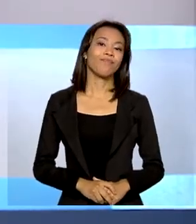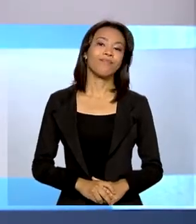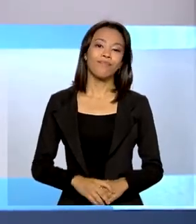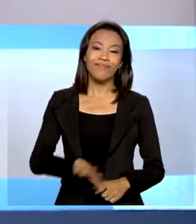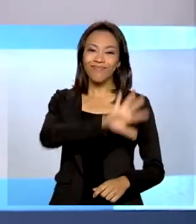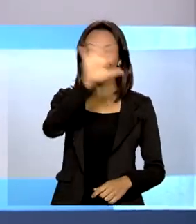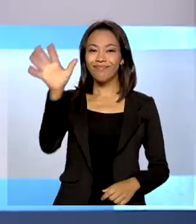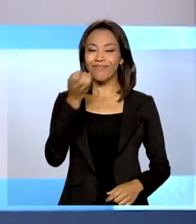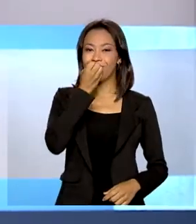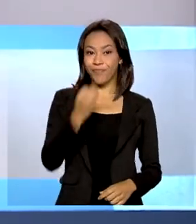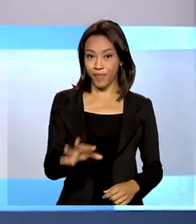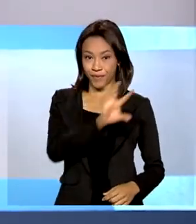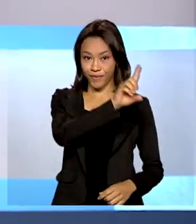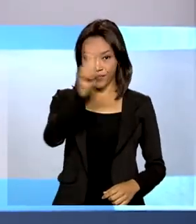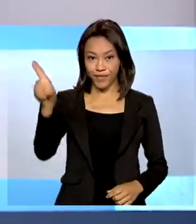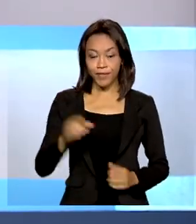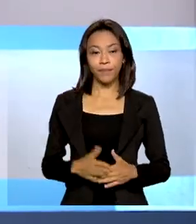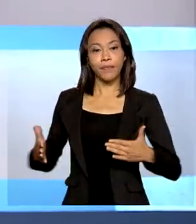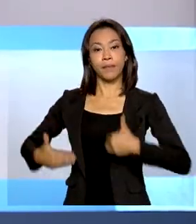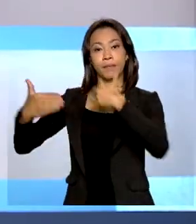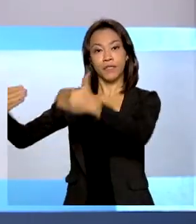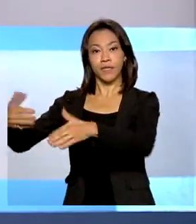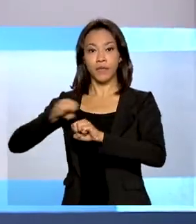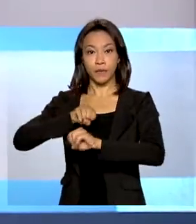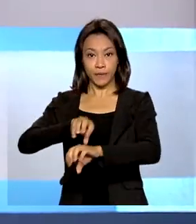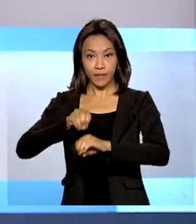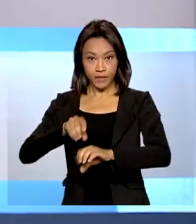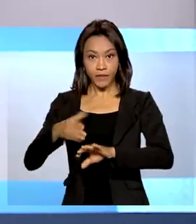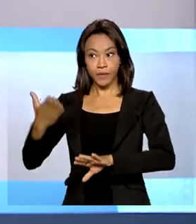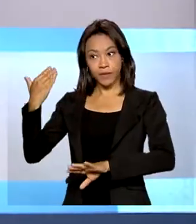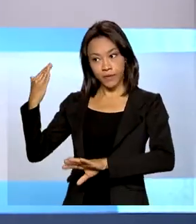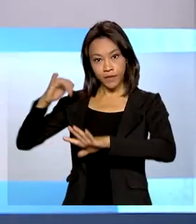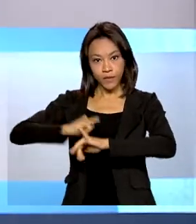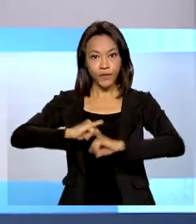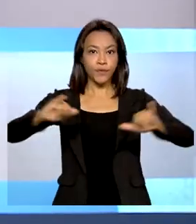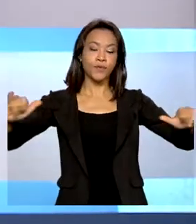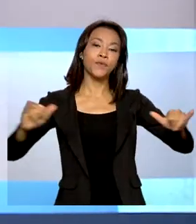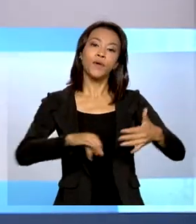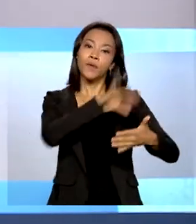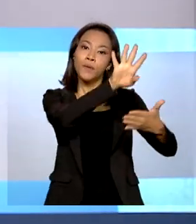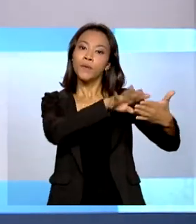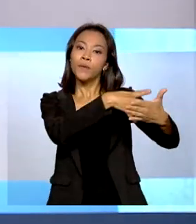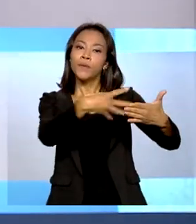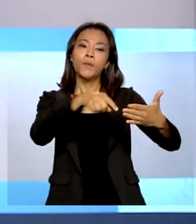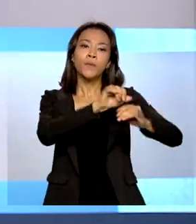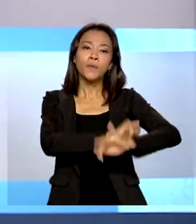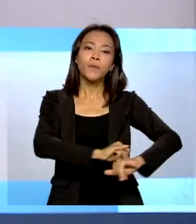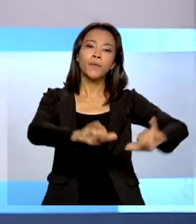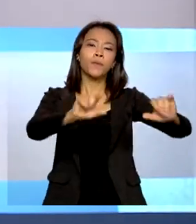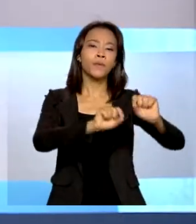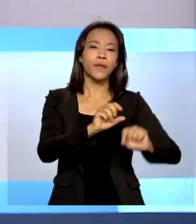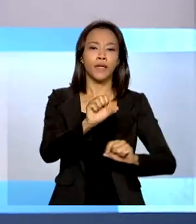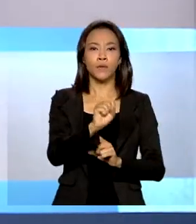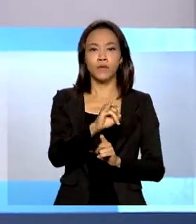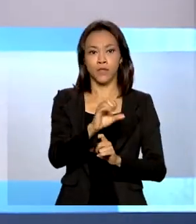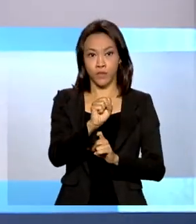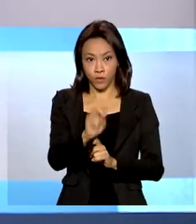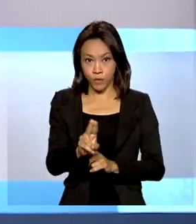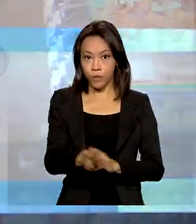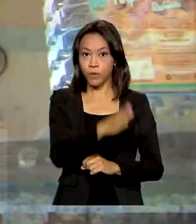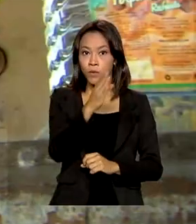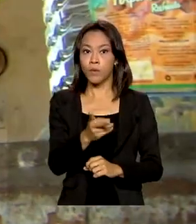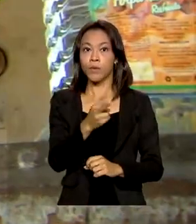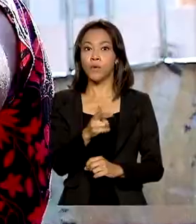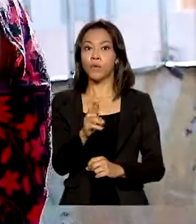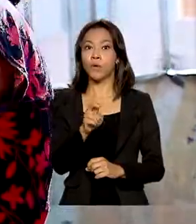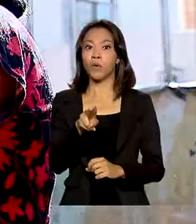Olá, bom dia. Ministério da Educação divulga calendário do Sisu, Prouni e Fies. Mais famílias